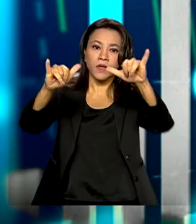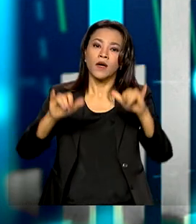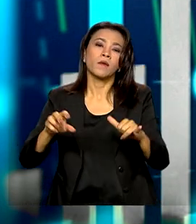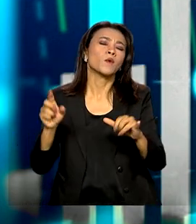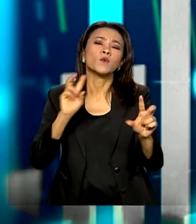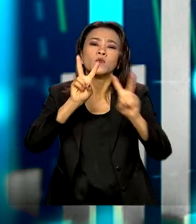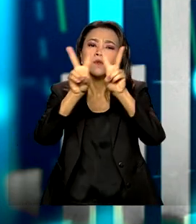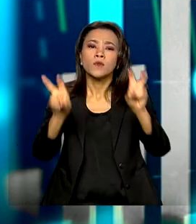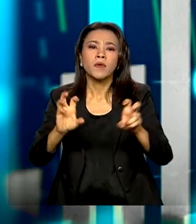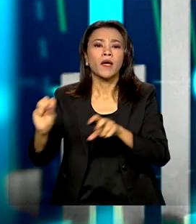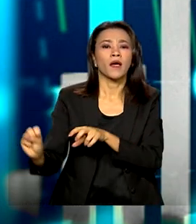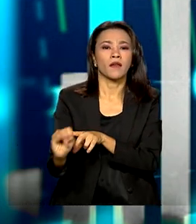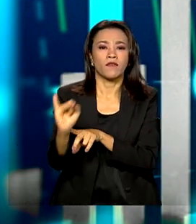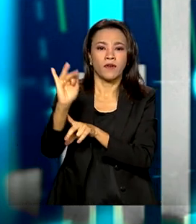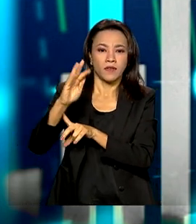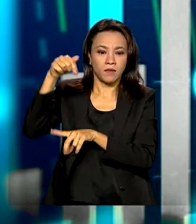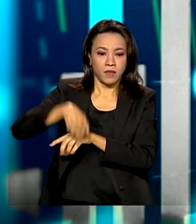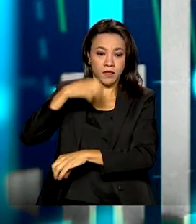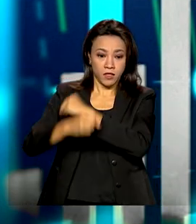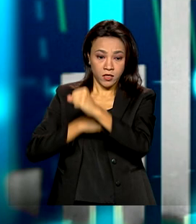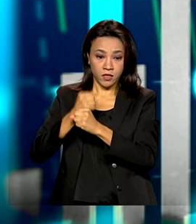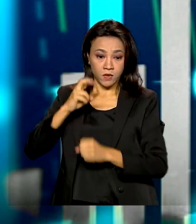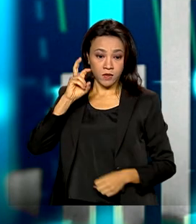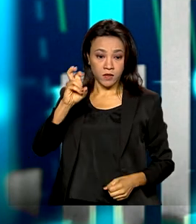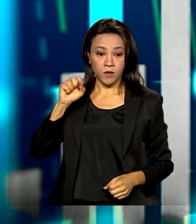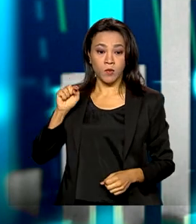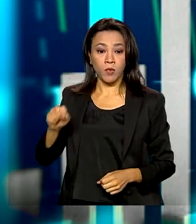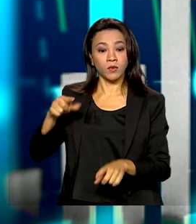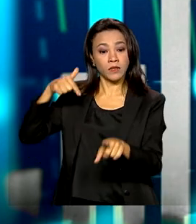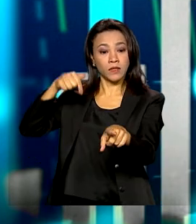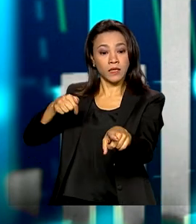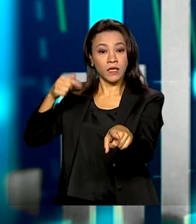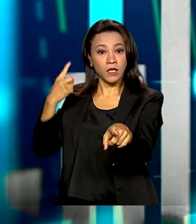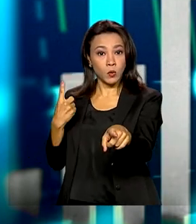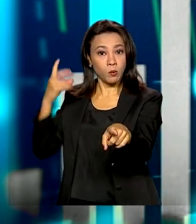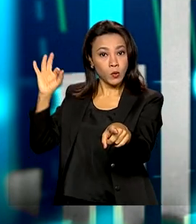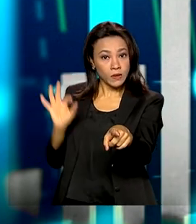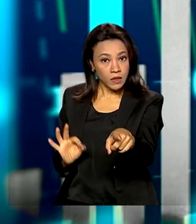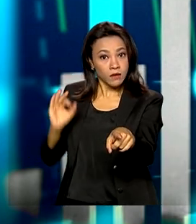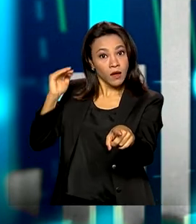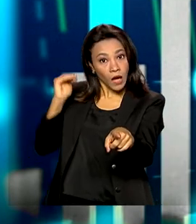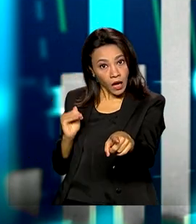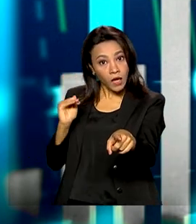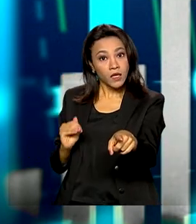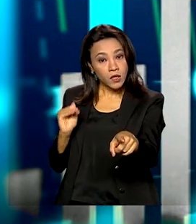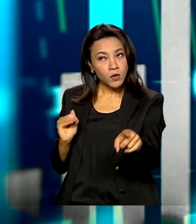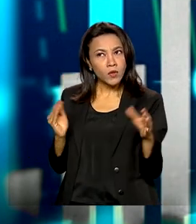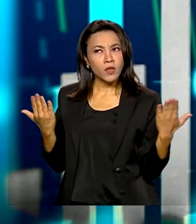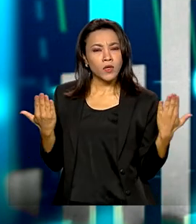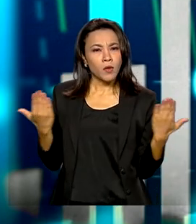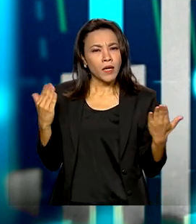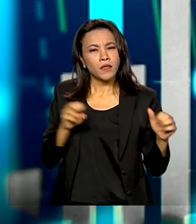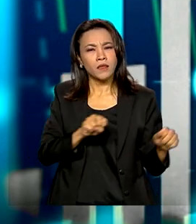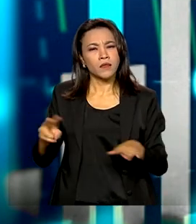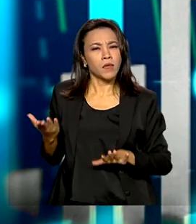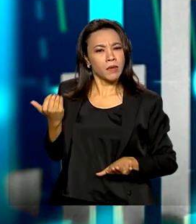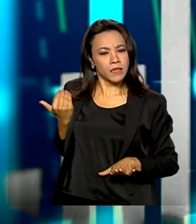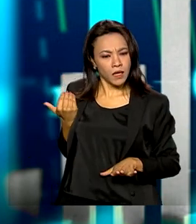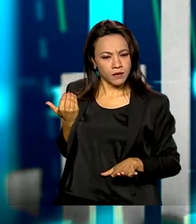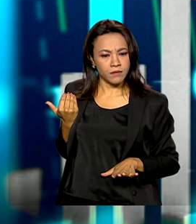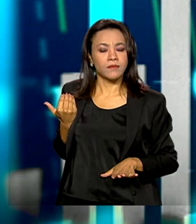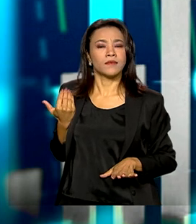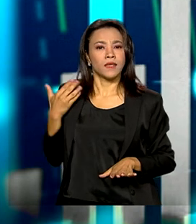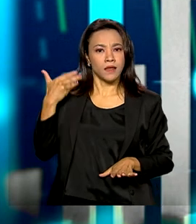esse ano de 5,71, que ela caiu em relação à, da semana passada, que era 5,74.